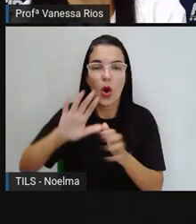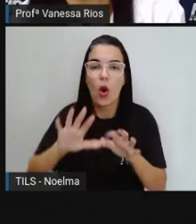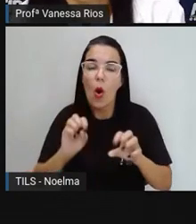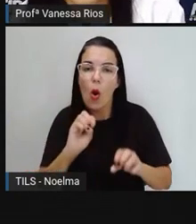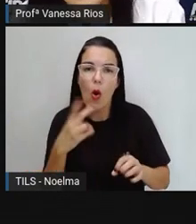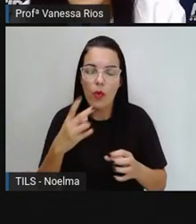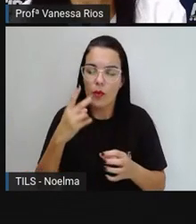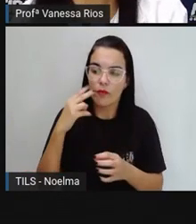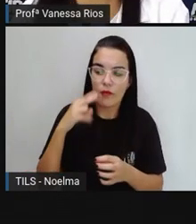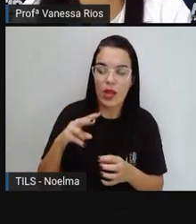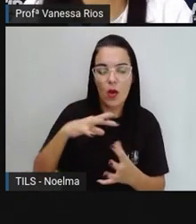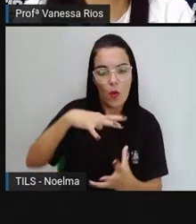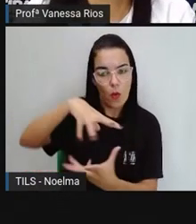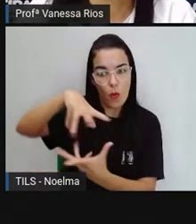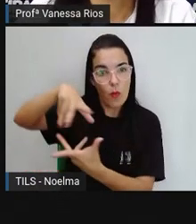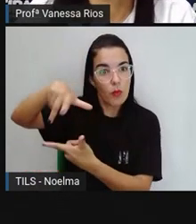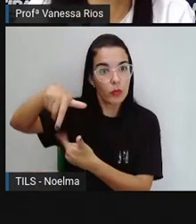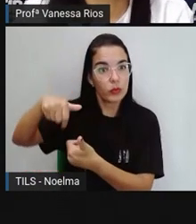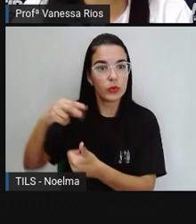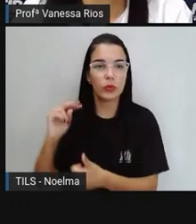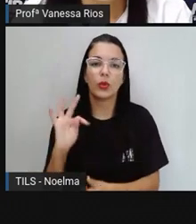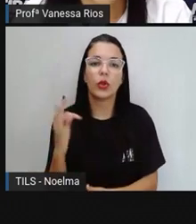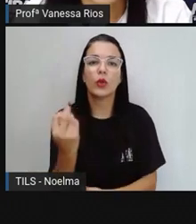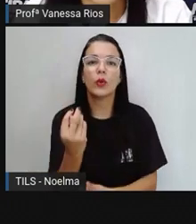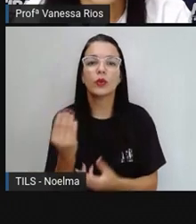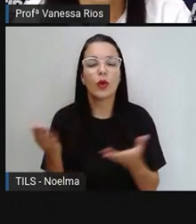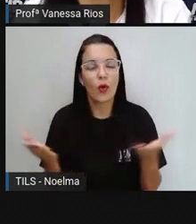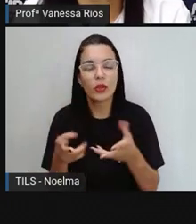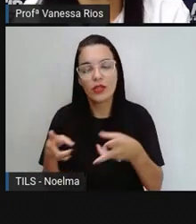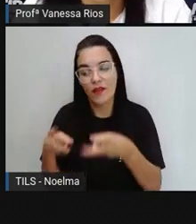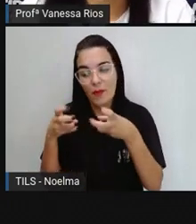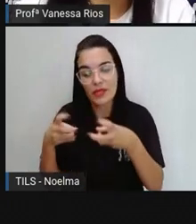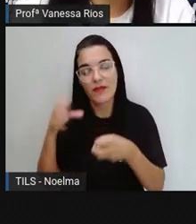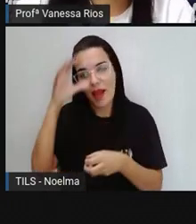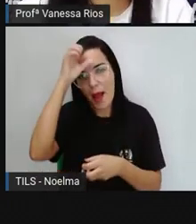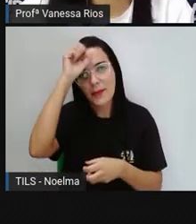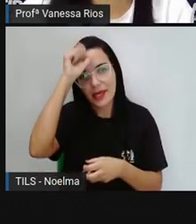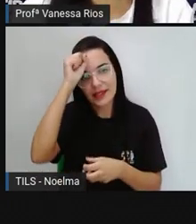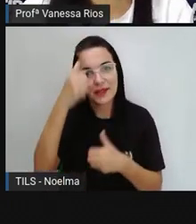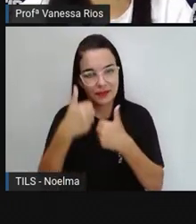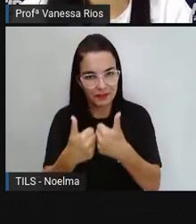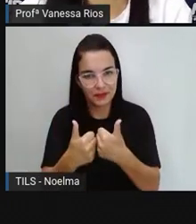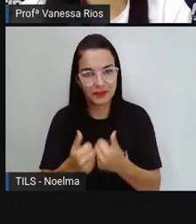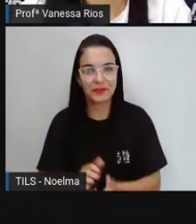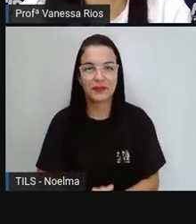Então é sobre isso que a gente vai observar e aprender. Presta atenção.